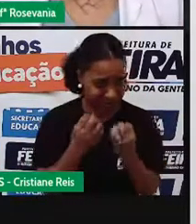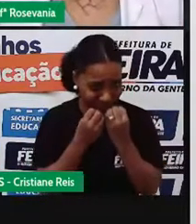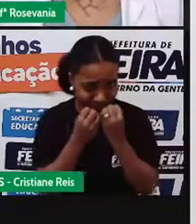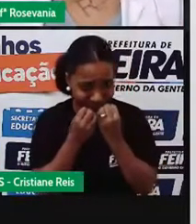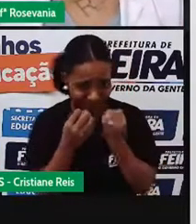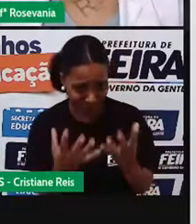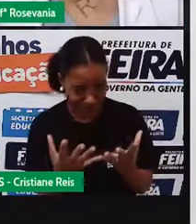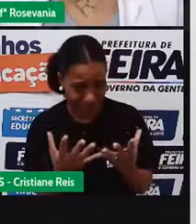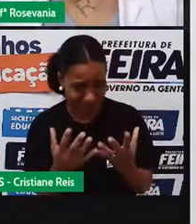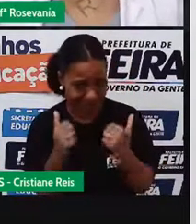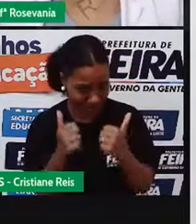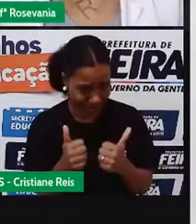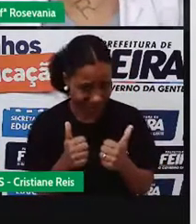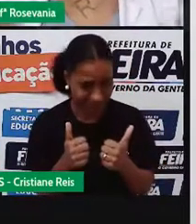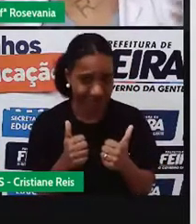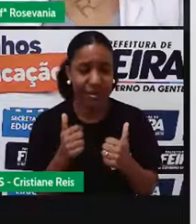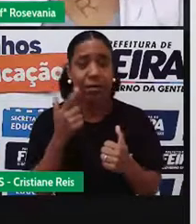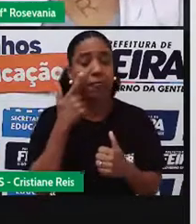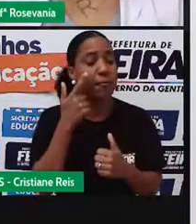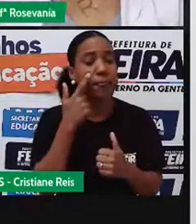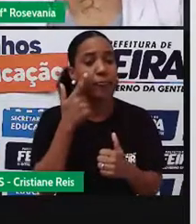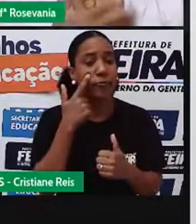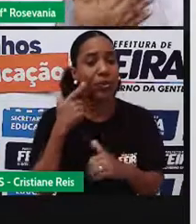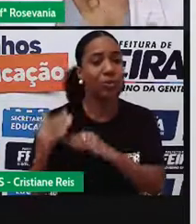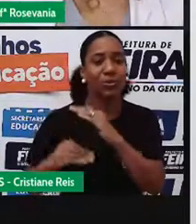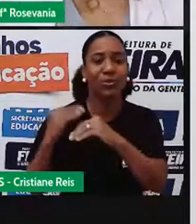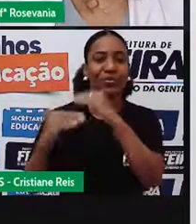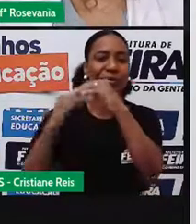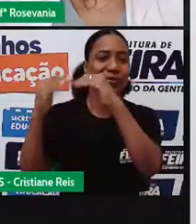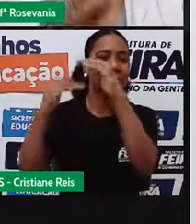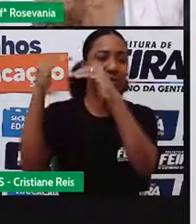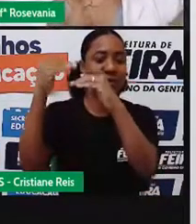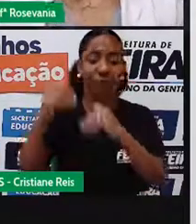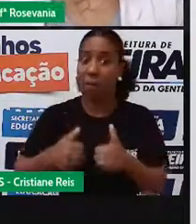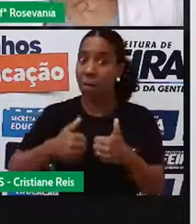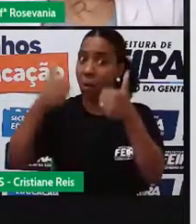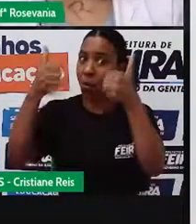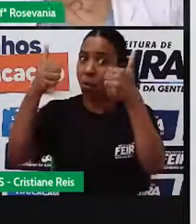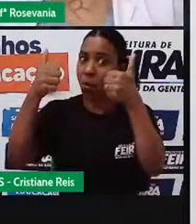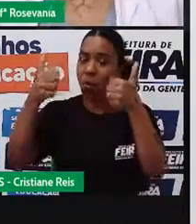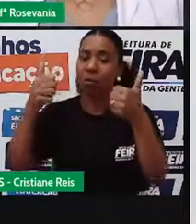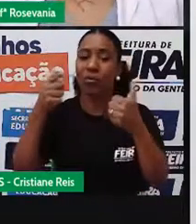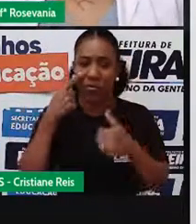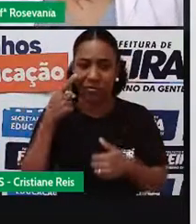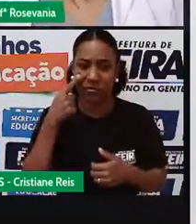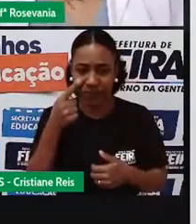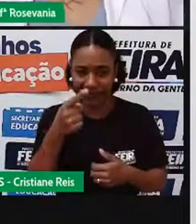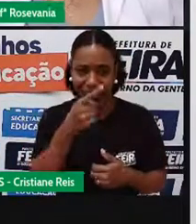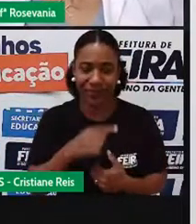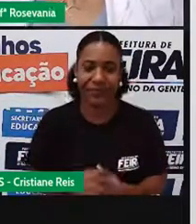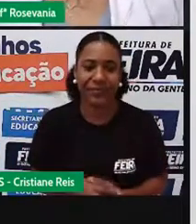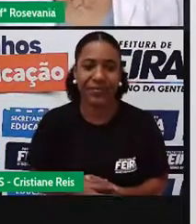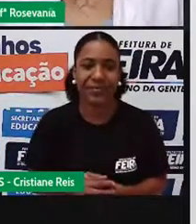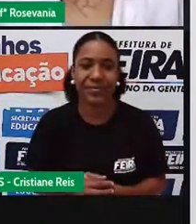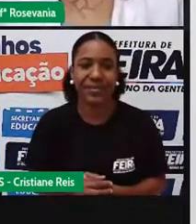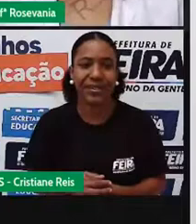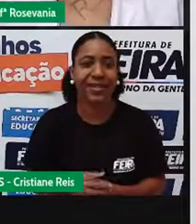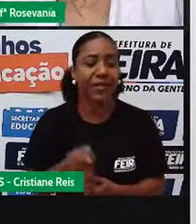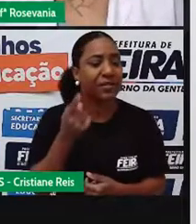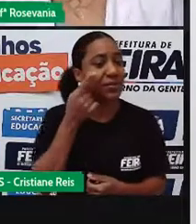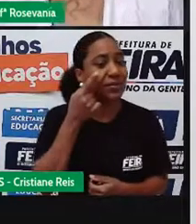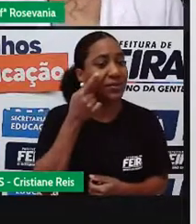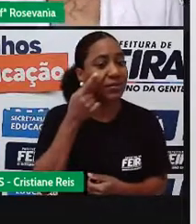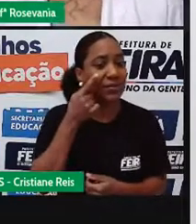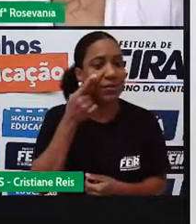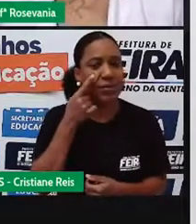Então, bora ver aí, né, esse desenvolvimento todo que nós já já estamos falando desde a aula anterior, né, bora ver o que acontece